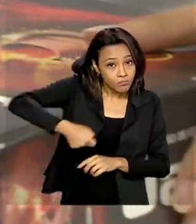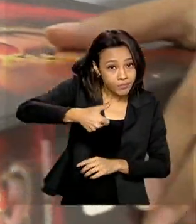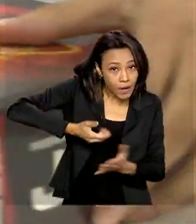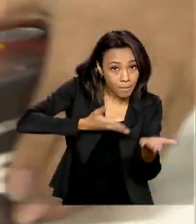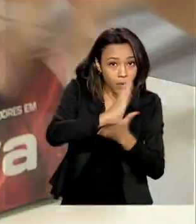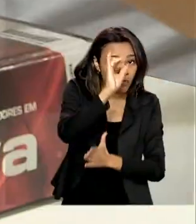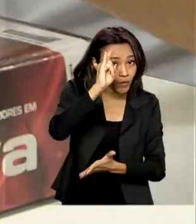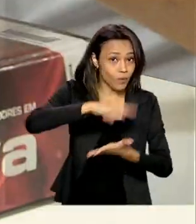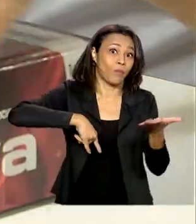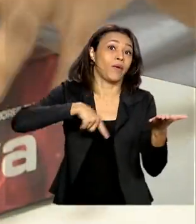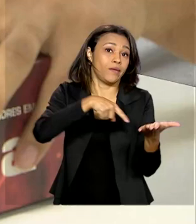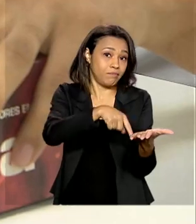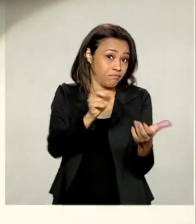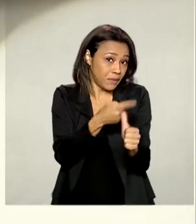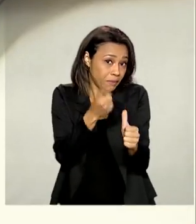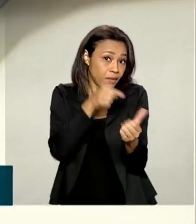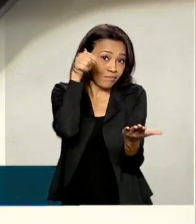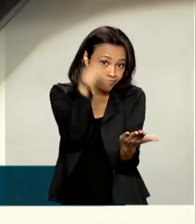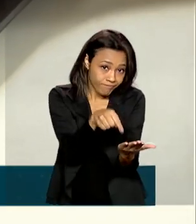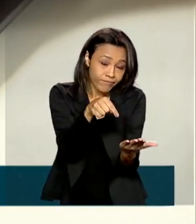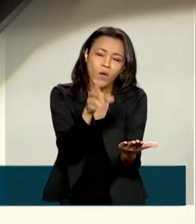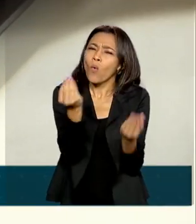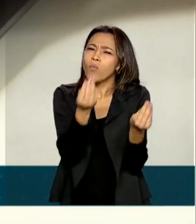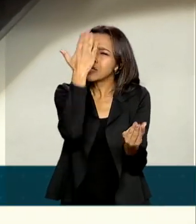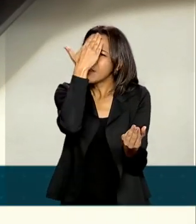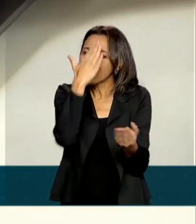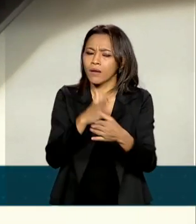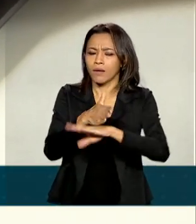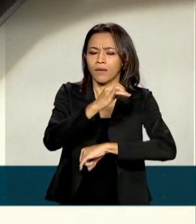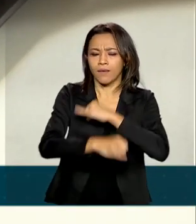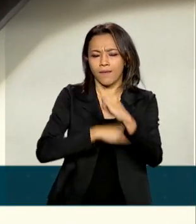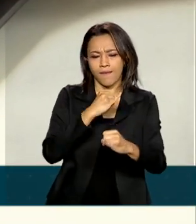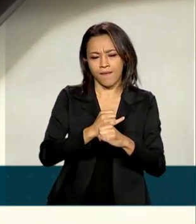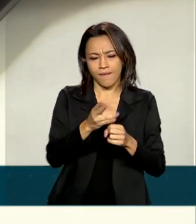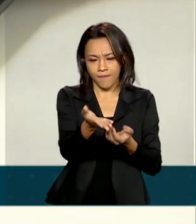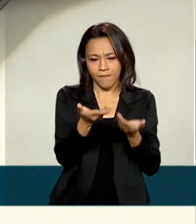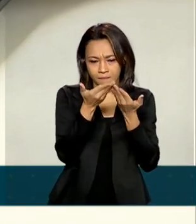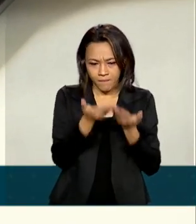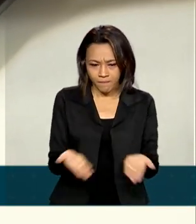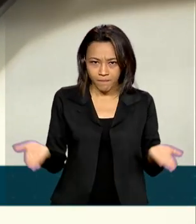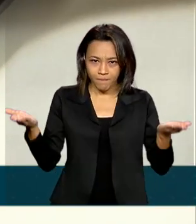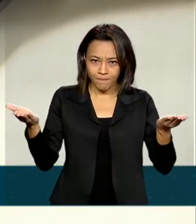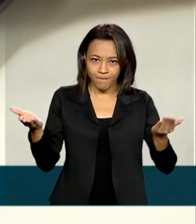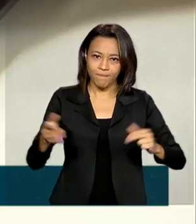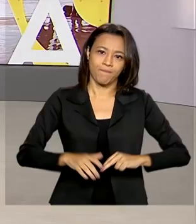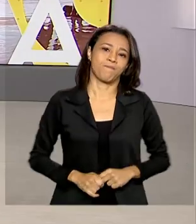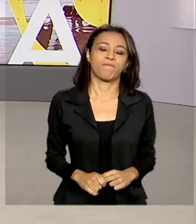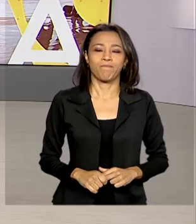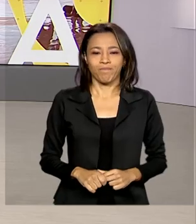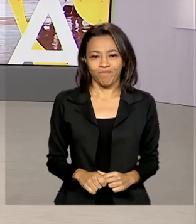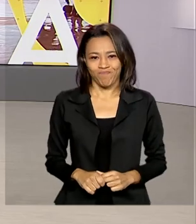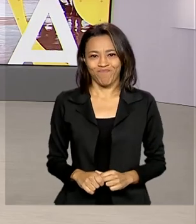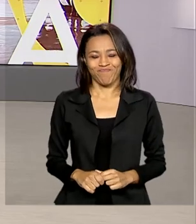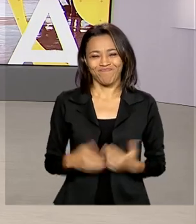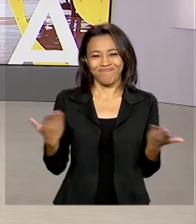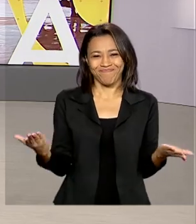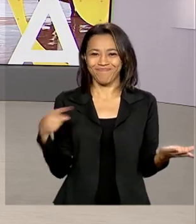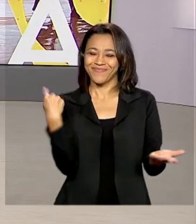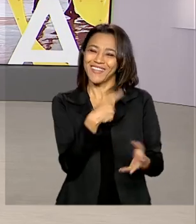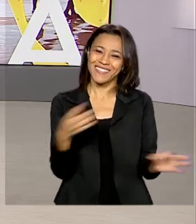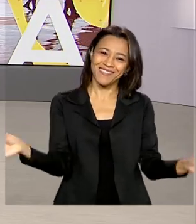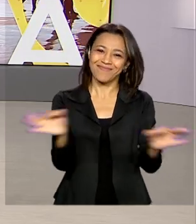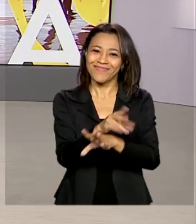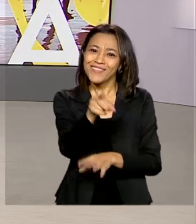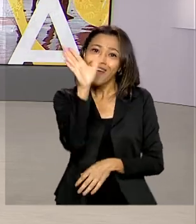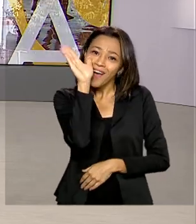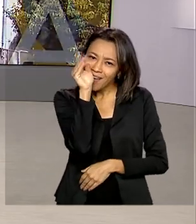documentos. Para consultar o resultado, basta acessar prouniportal.mec.gov.br. O Brasil em Dia termina